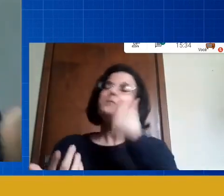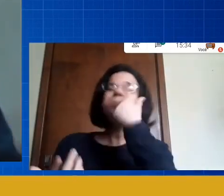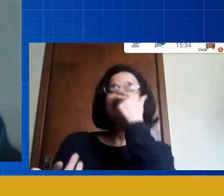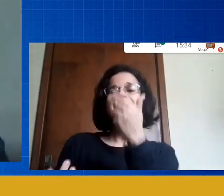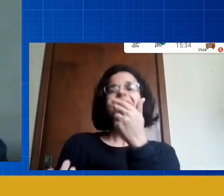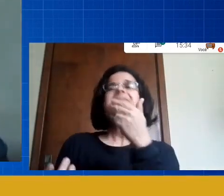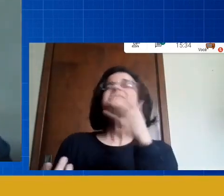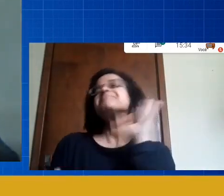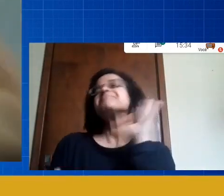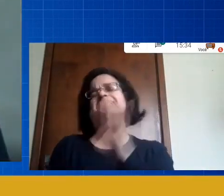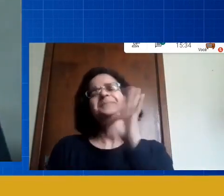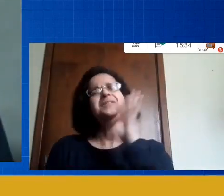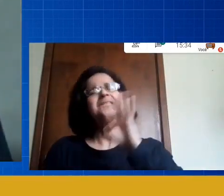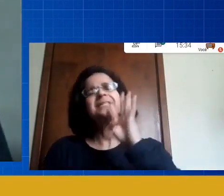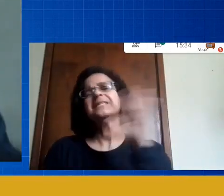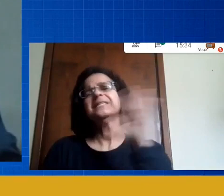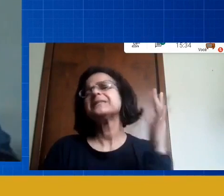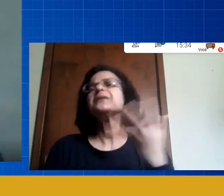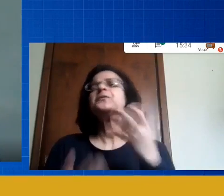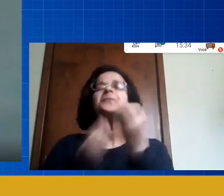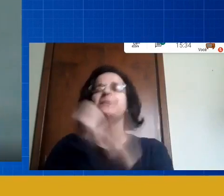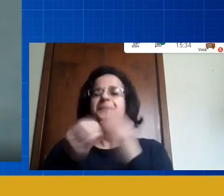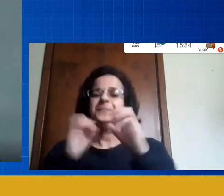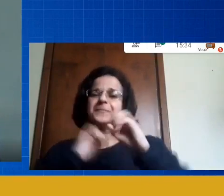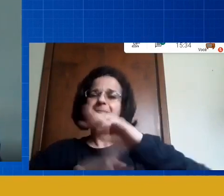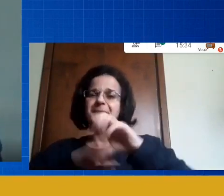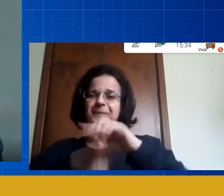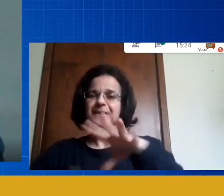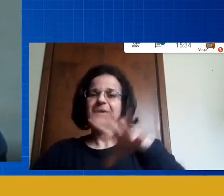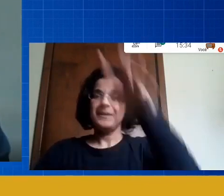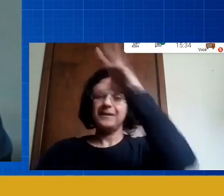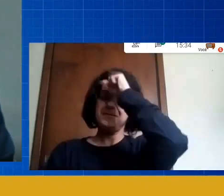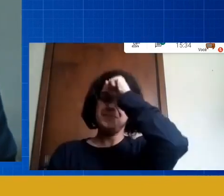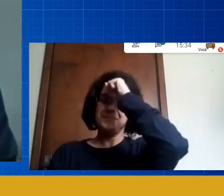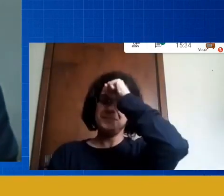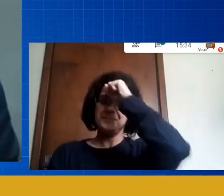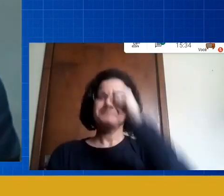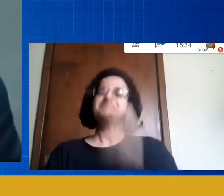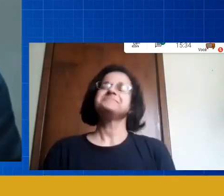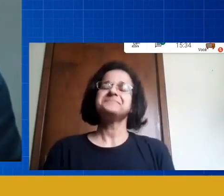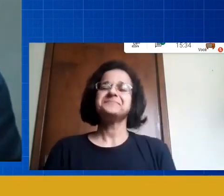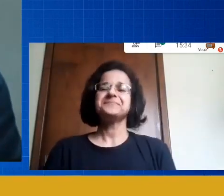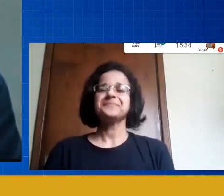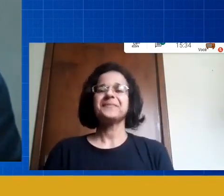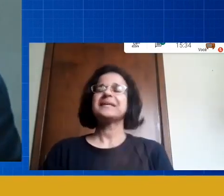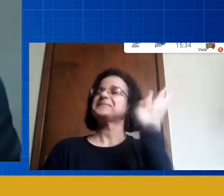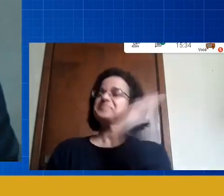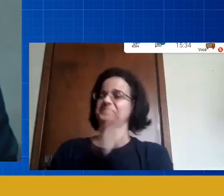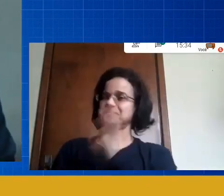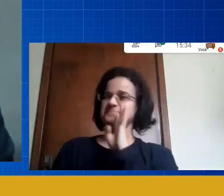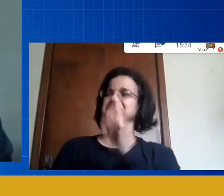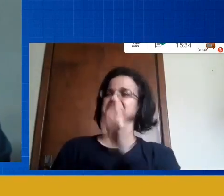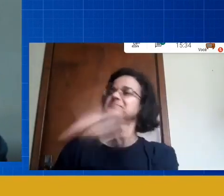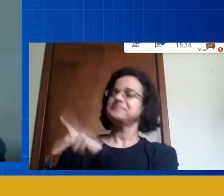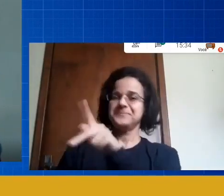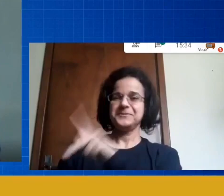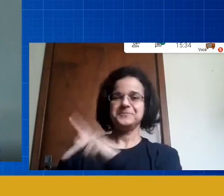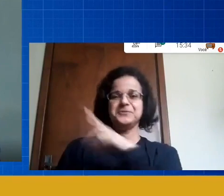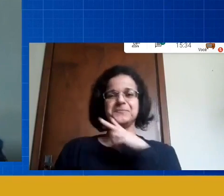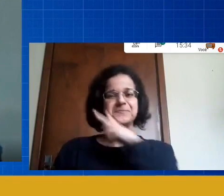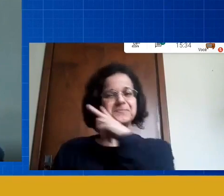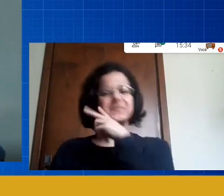gostoso ensinar e aprender muito bacana professor Vicente é uma grande